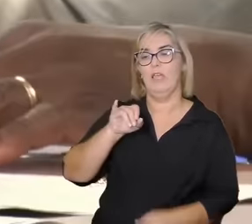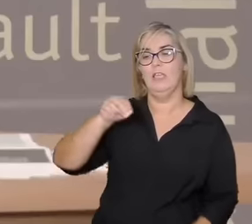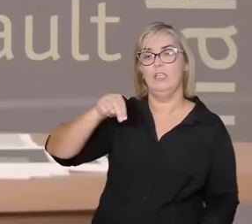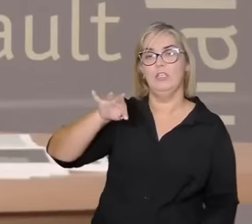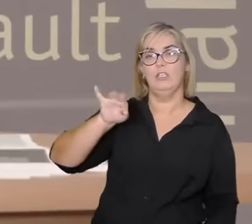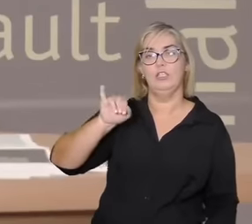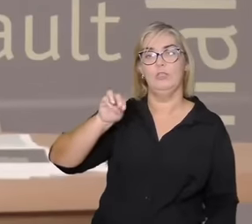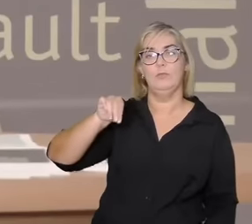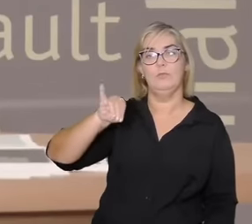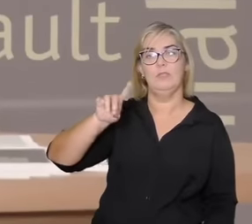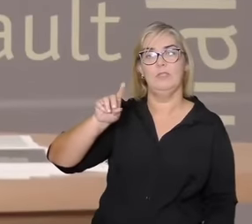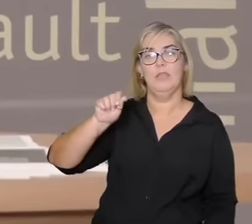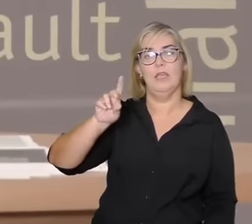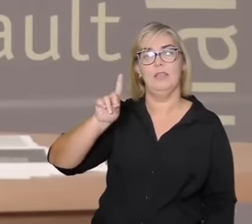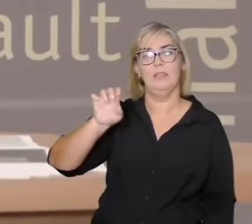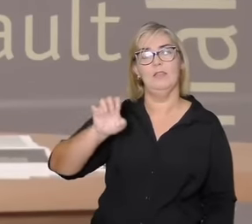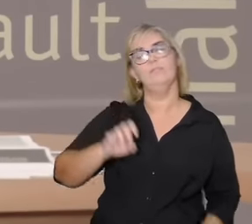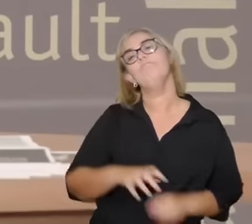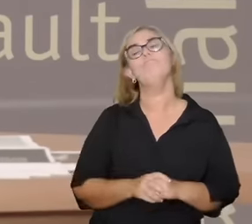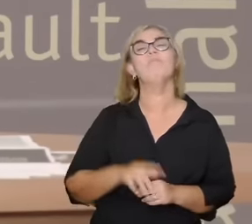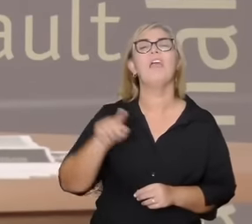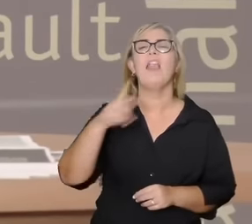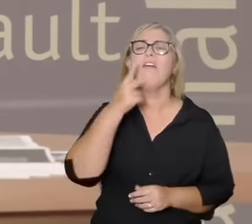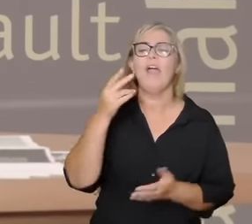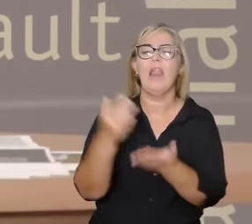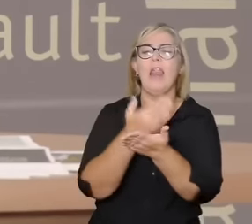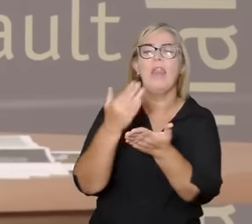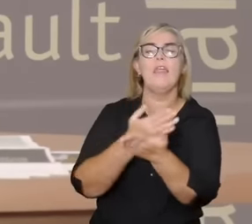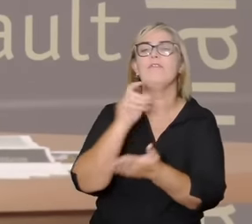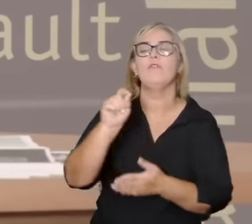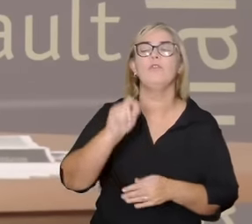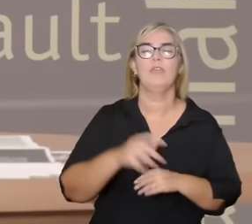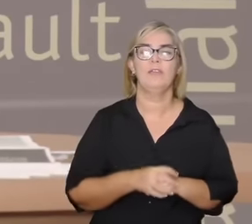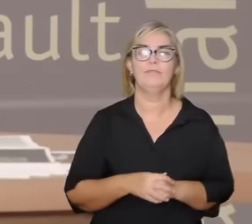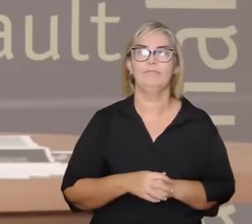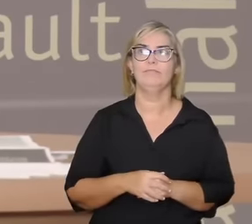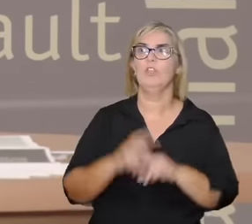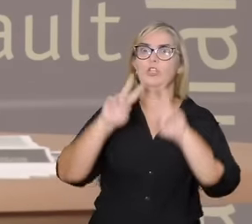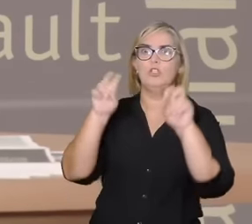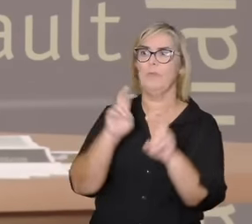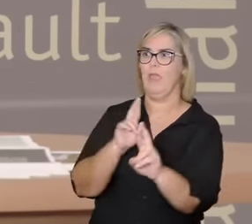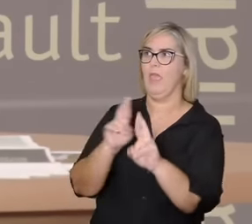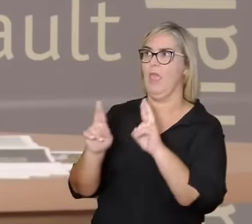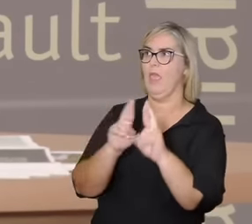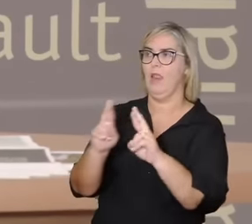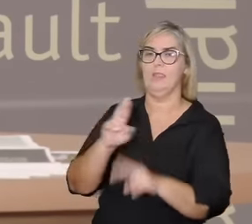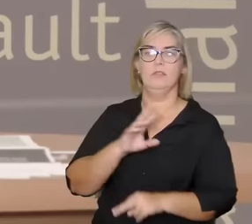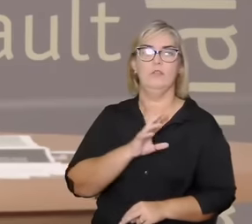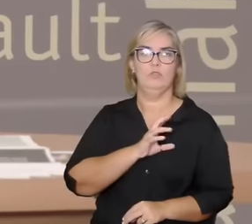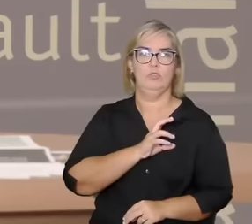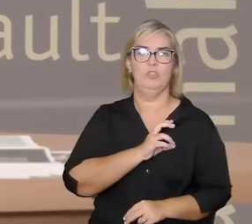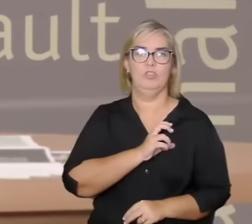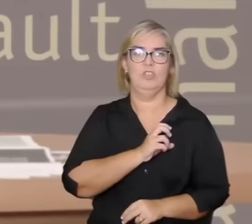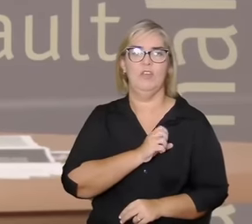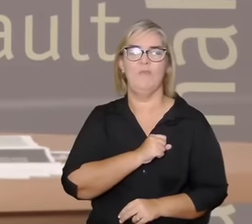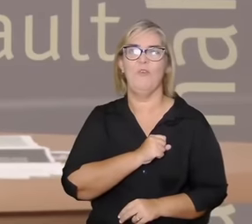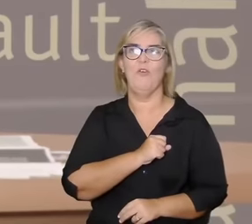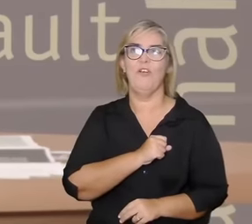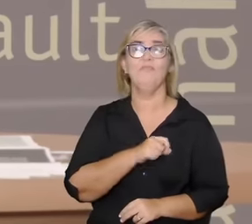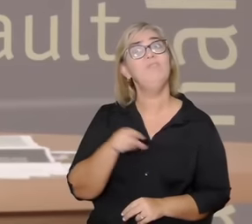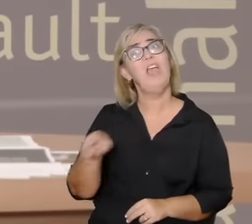ela vai falar de relação amorosa como Intimidade